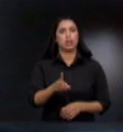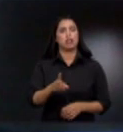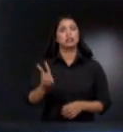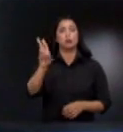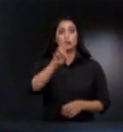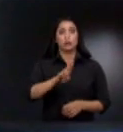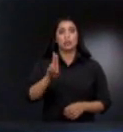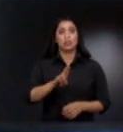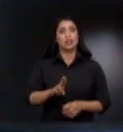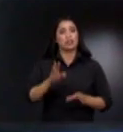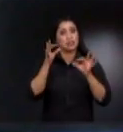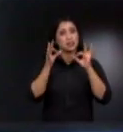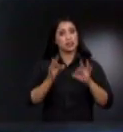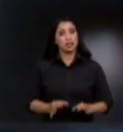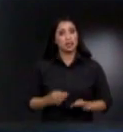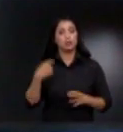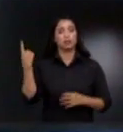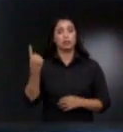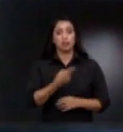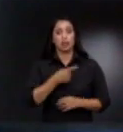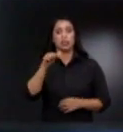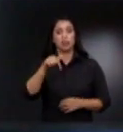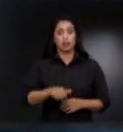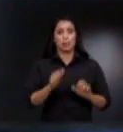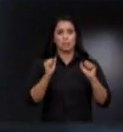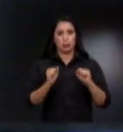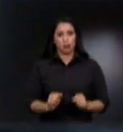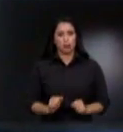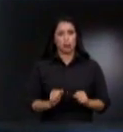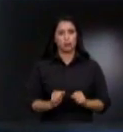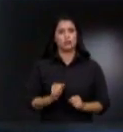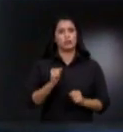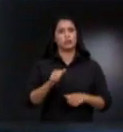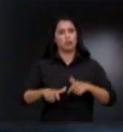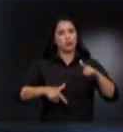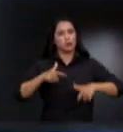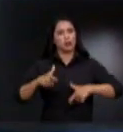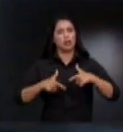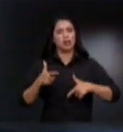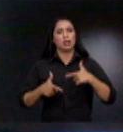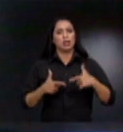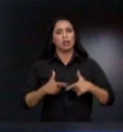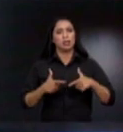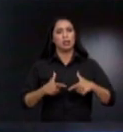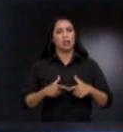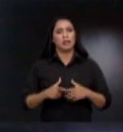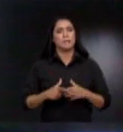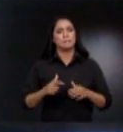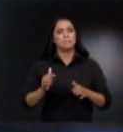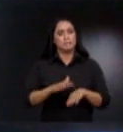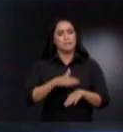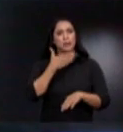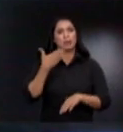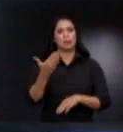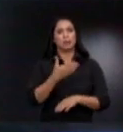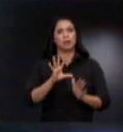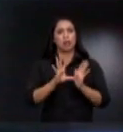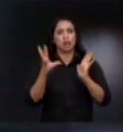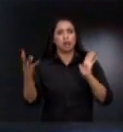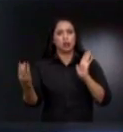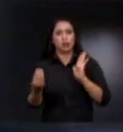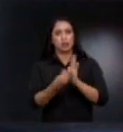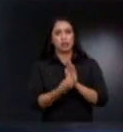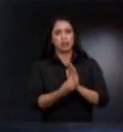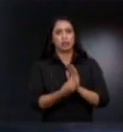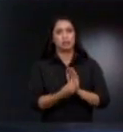e nós estamos aqui na ponta podemos contribuir muito aumentar os manejos na Amazônia brasileira regularizar